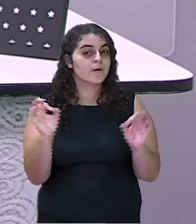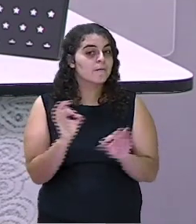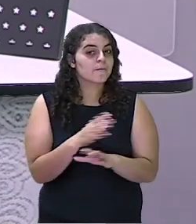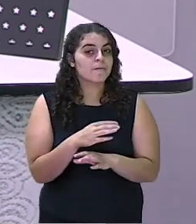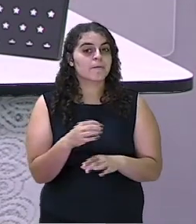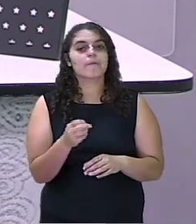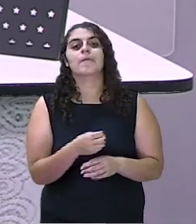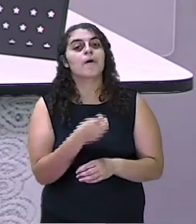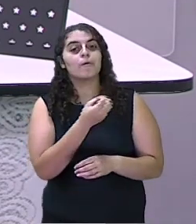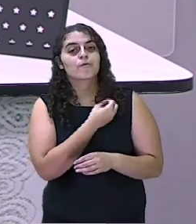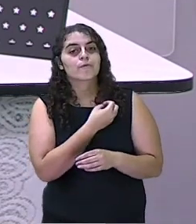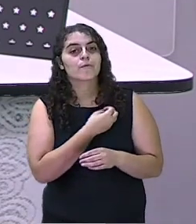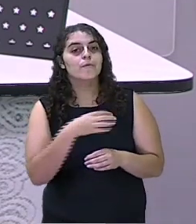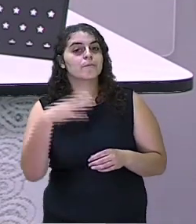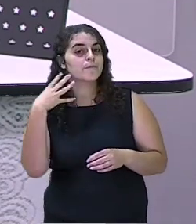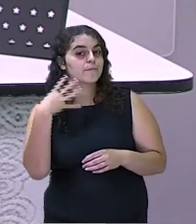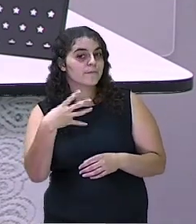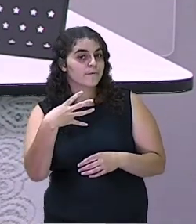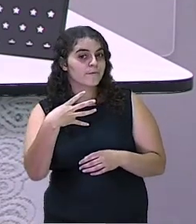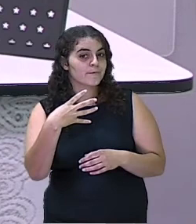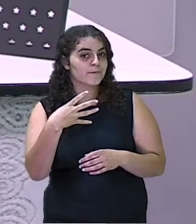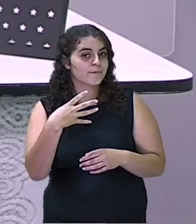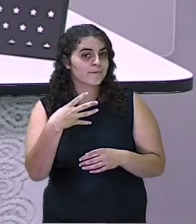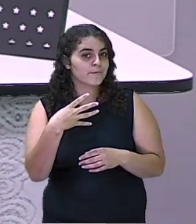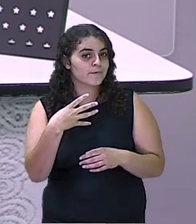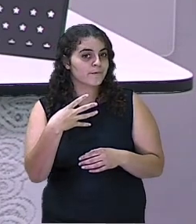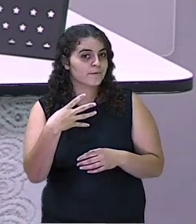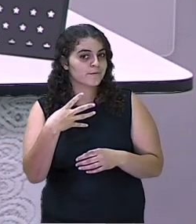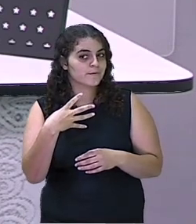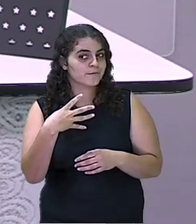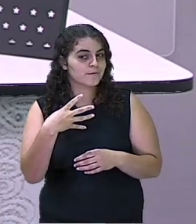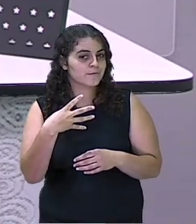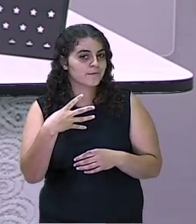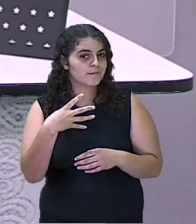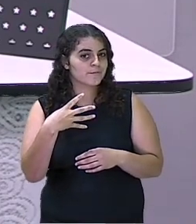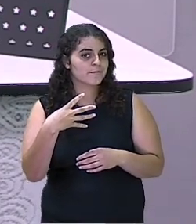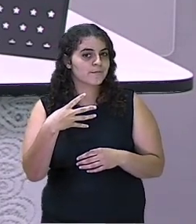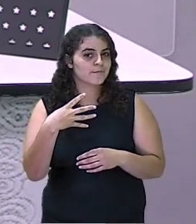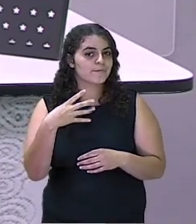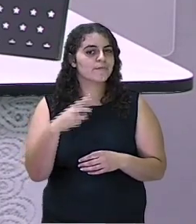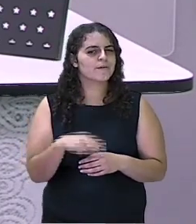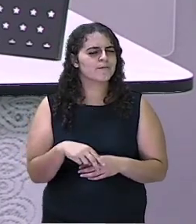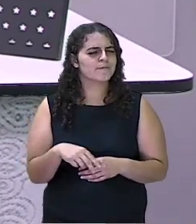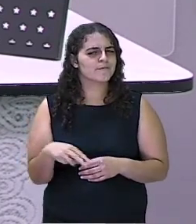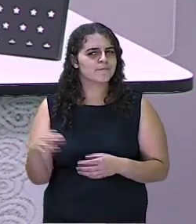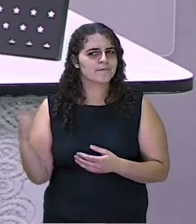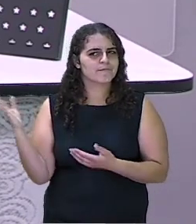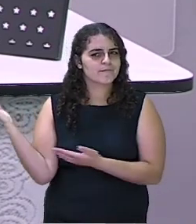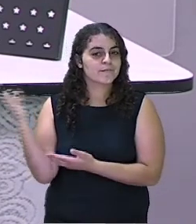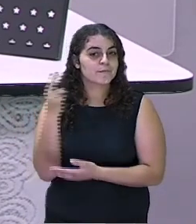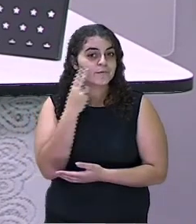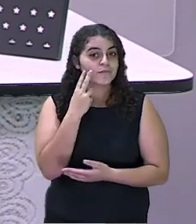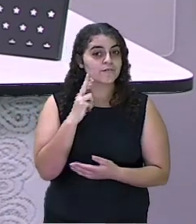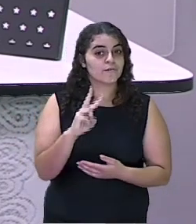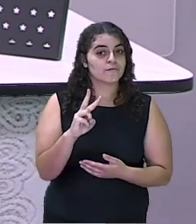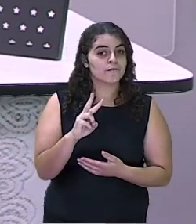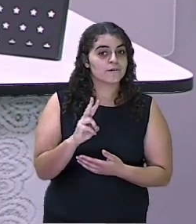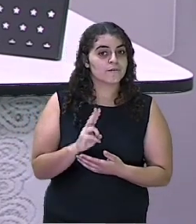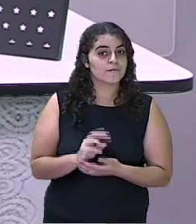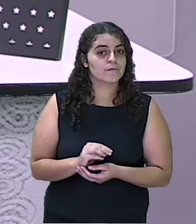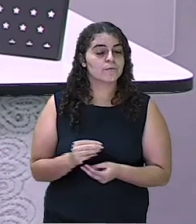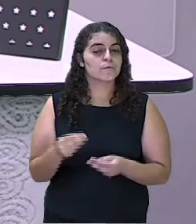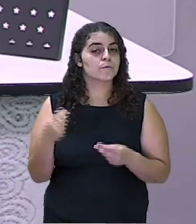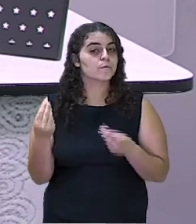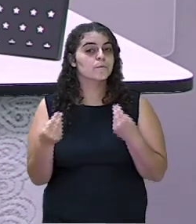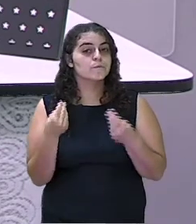É o envelope de número 4. Vamos lá? Vamos ver o